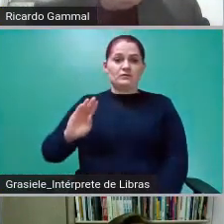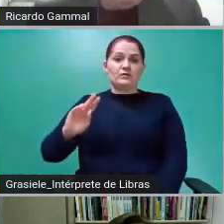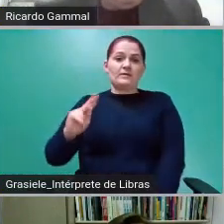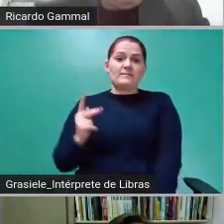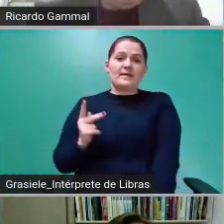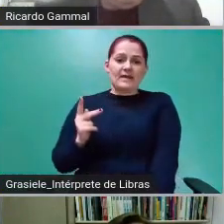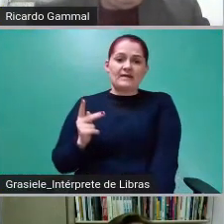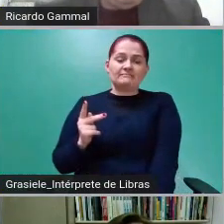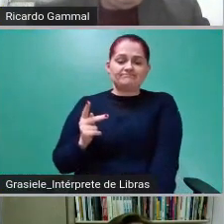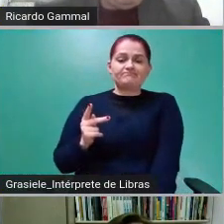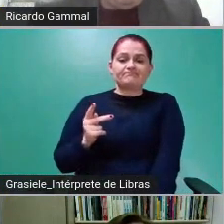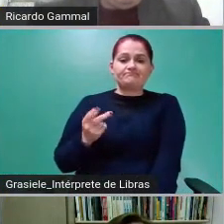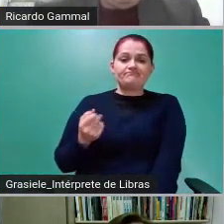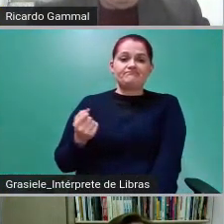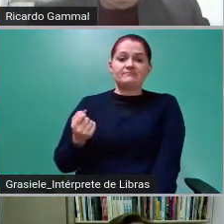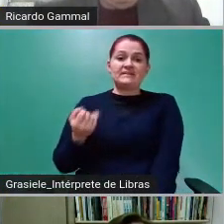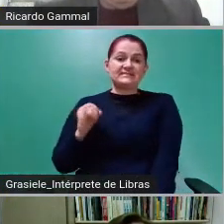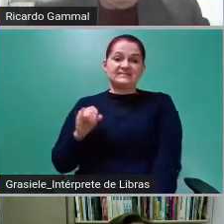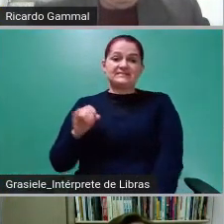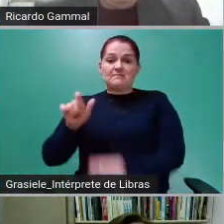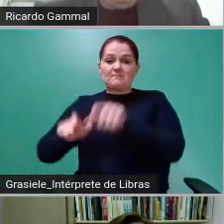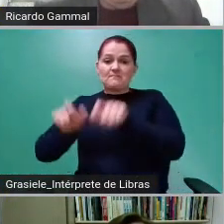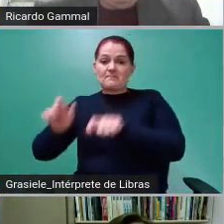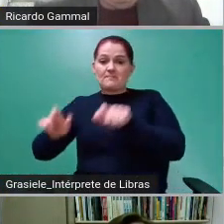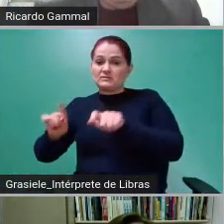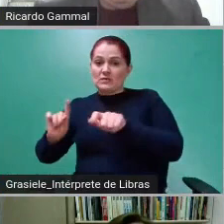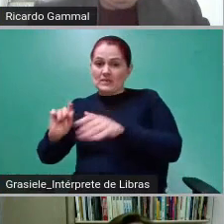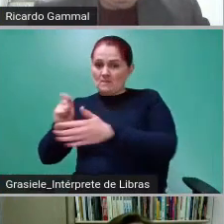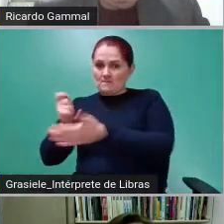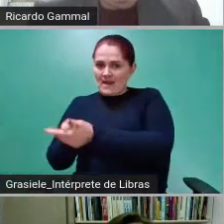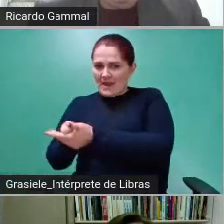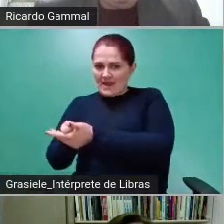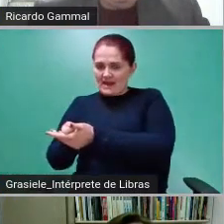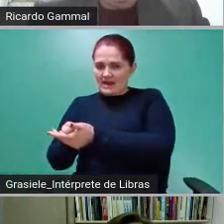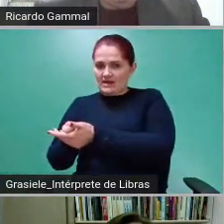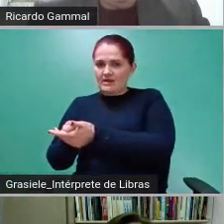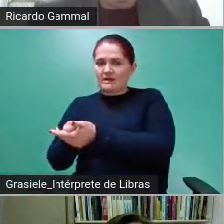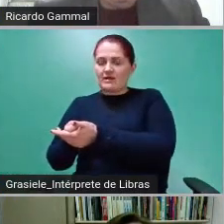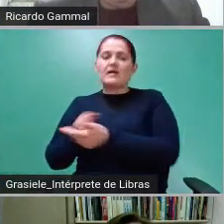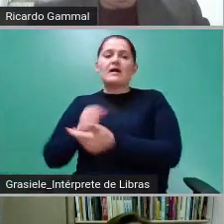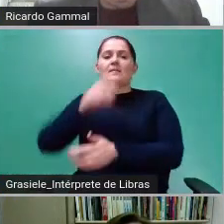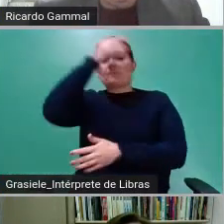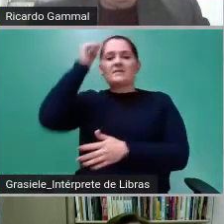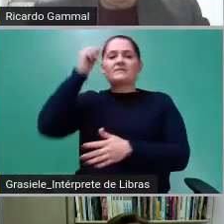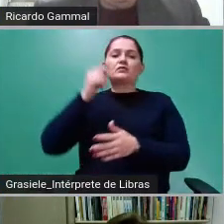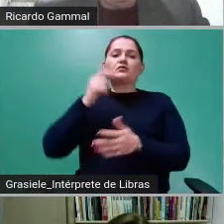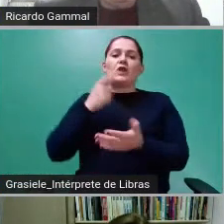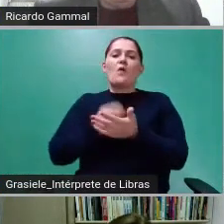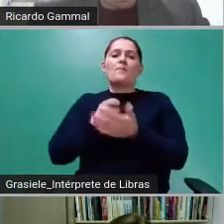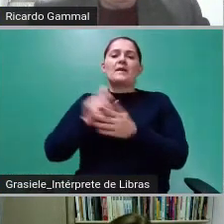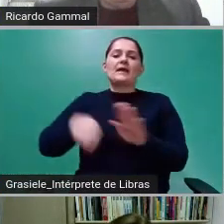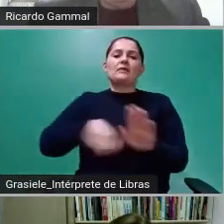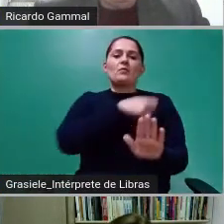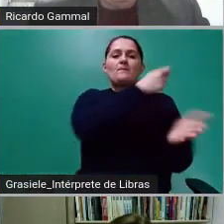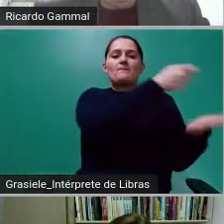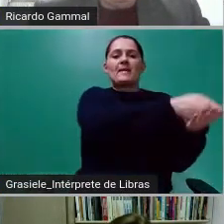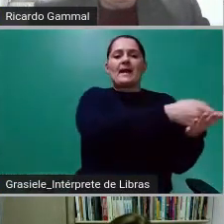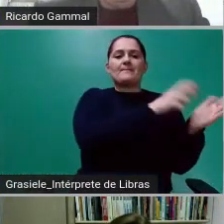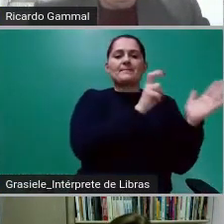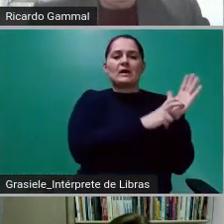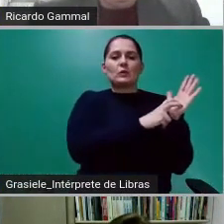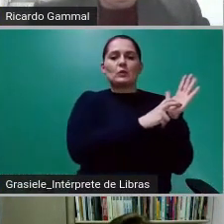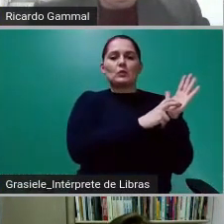se algum contribuinte não pagasse, o município teria que fazer uma recomposição. Então, a